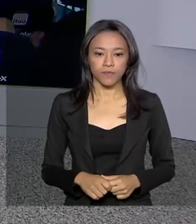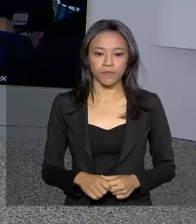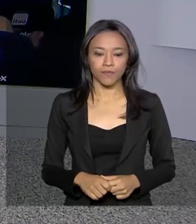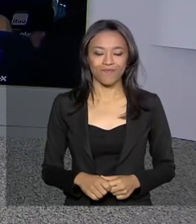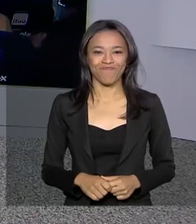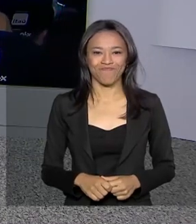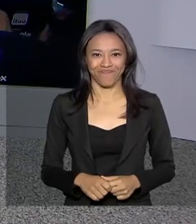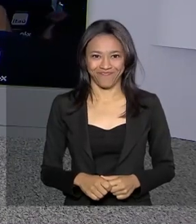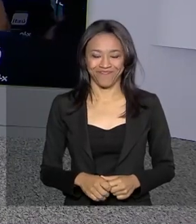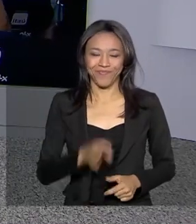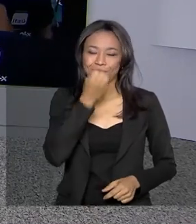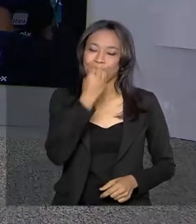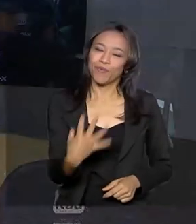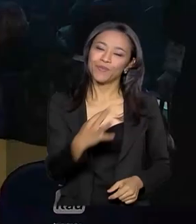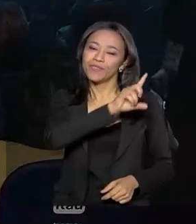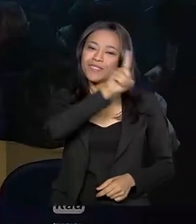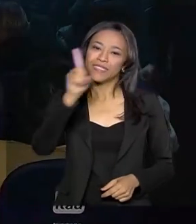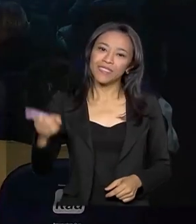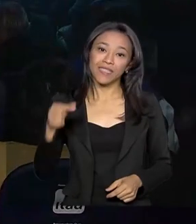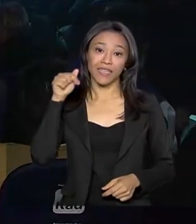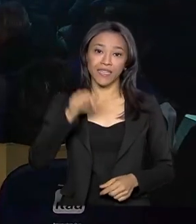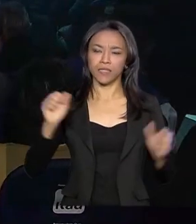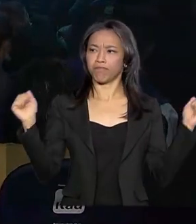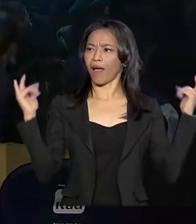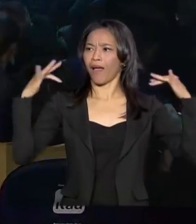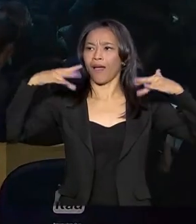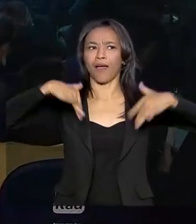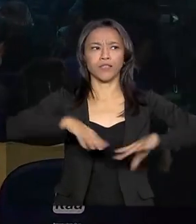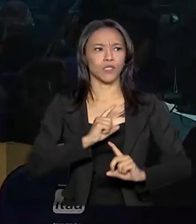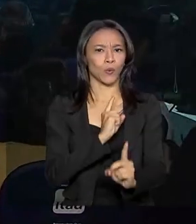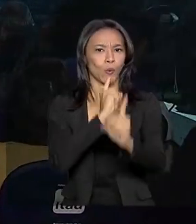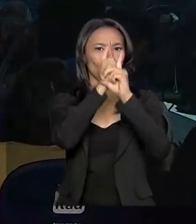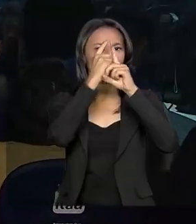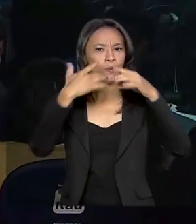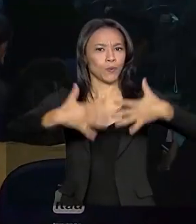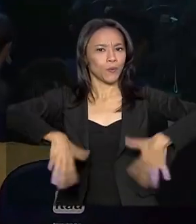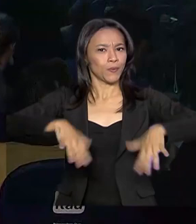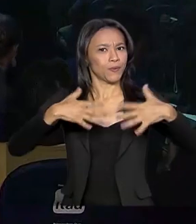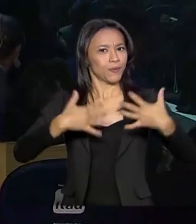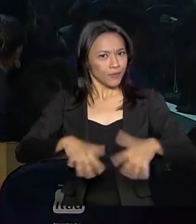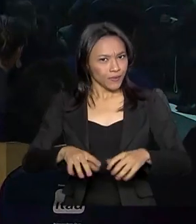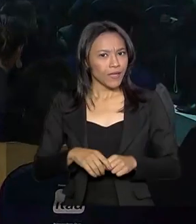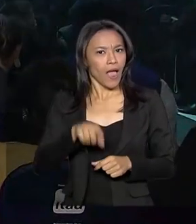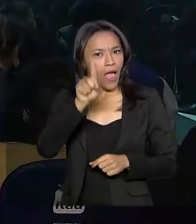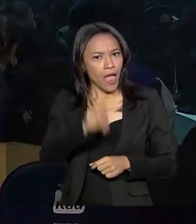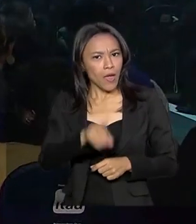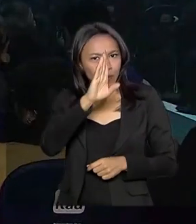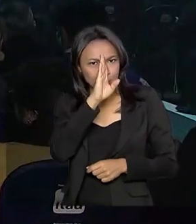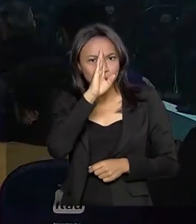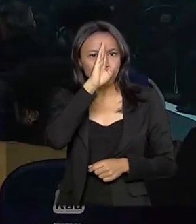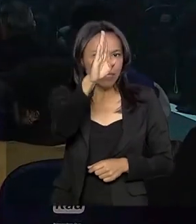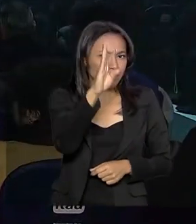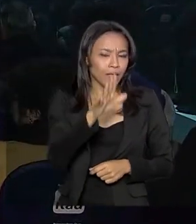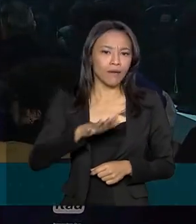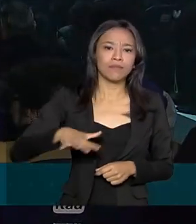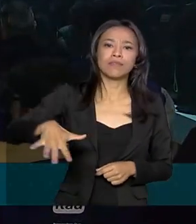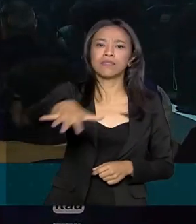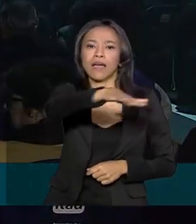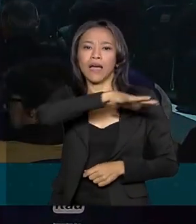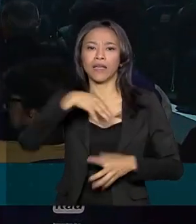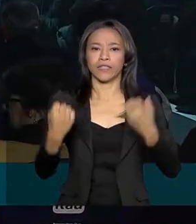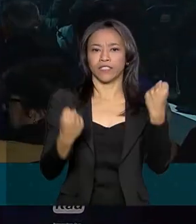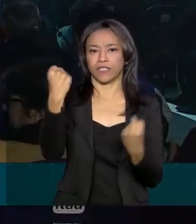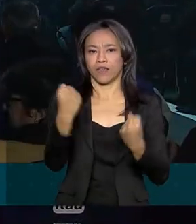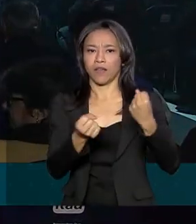Bom dia, Renata. O Congresso Fena Brave é o principal evento de distribuição automotiva da América